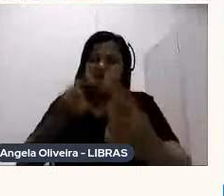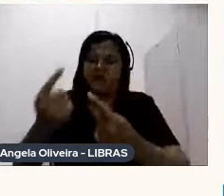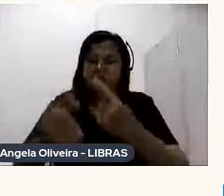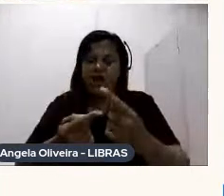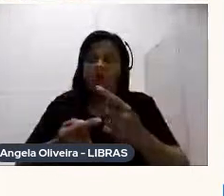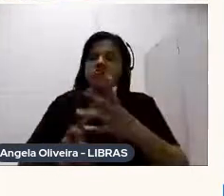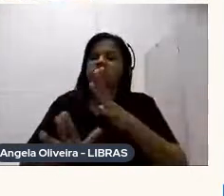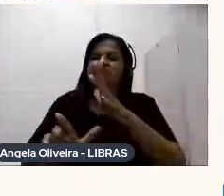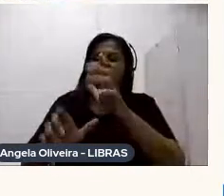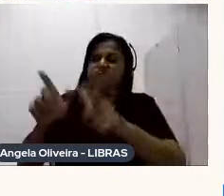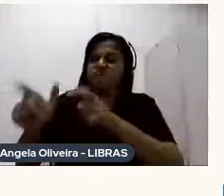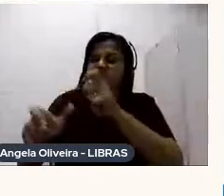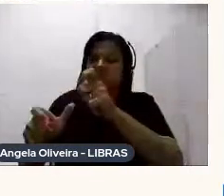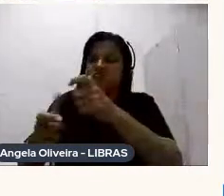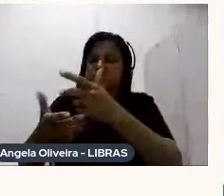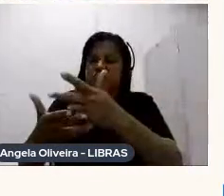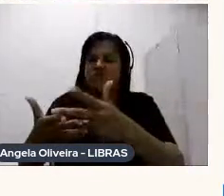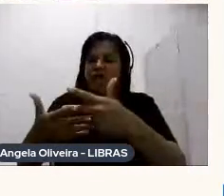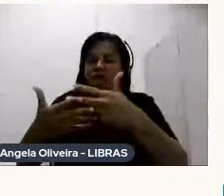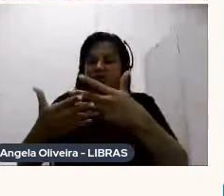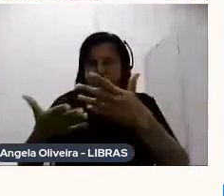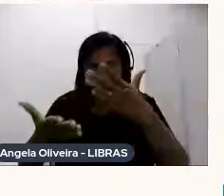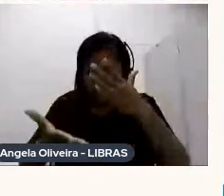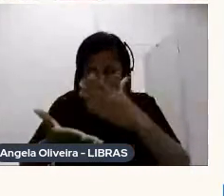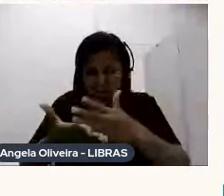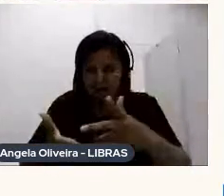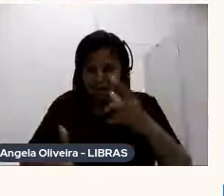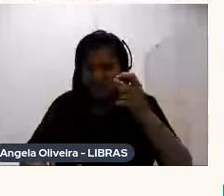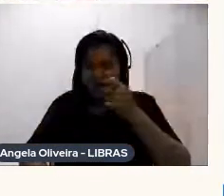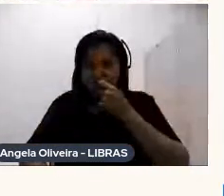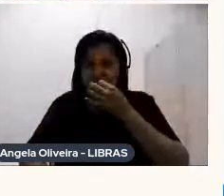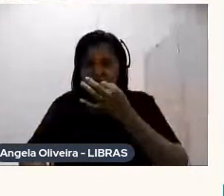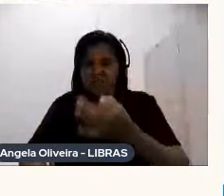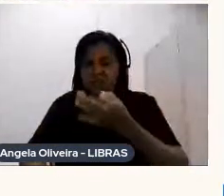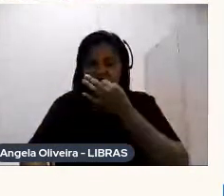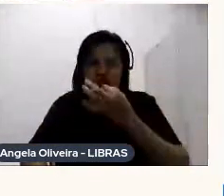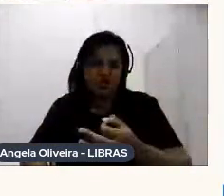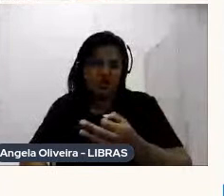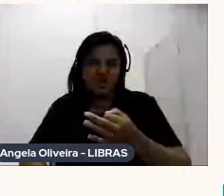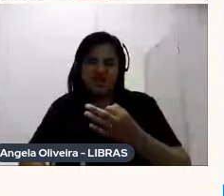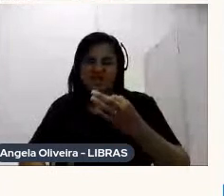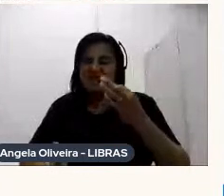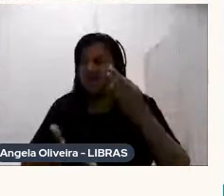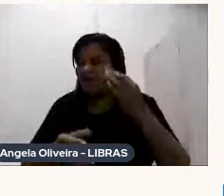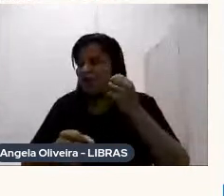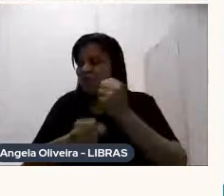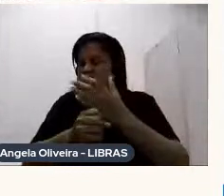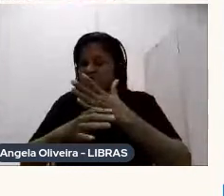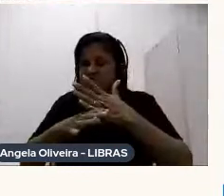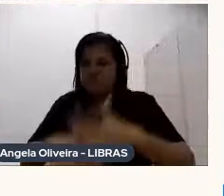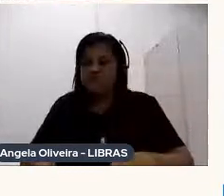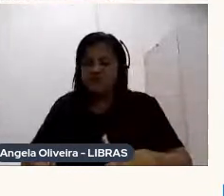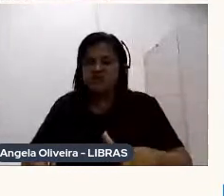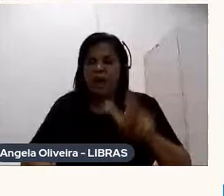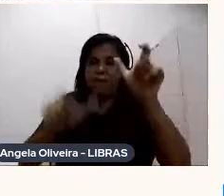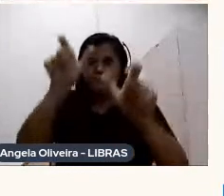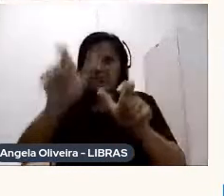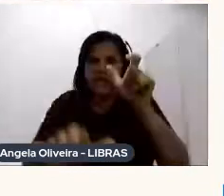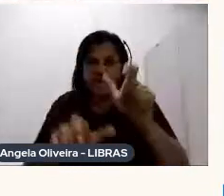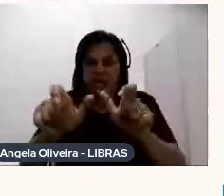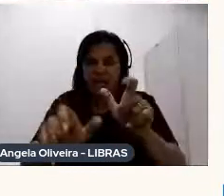isso Acaba Na minha opinião Derrubando Desconstruindo um pouco A personalidade De cada personagem